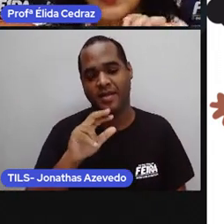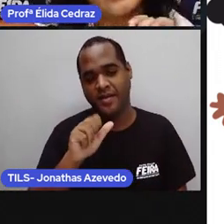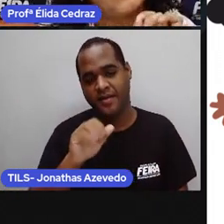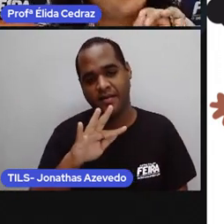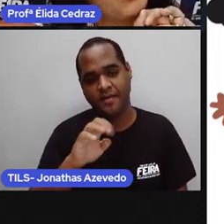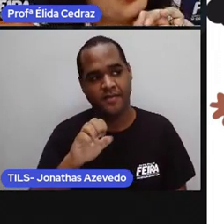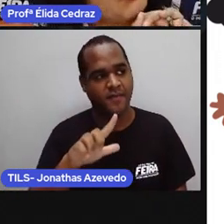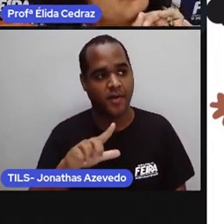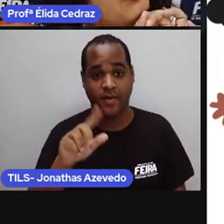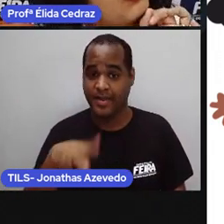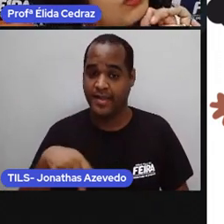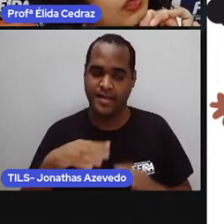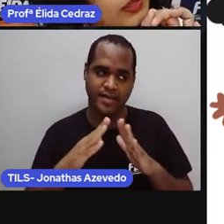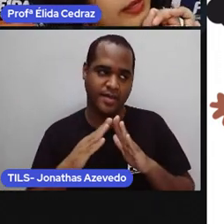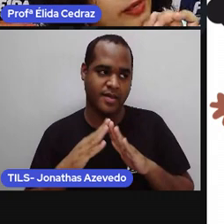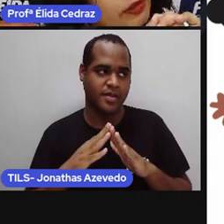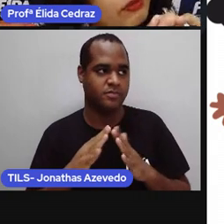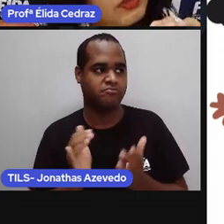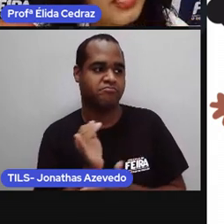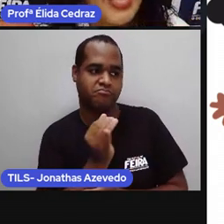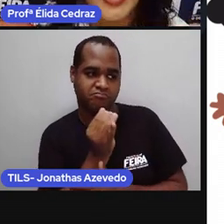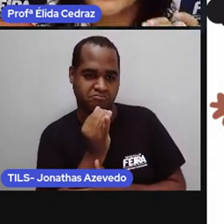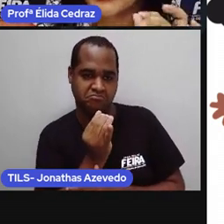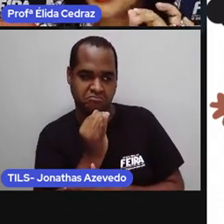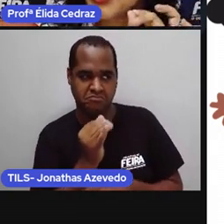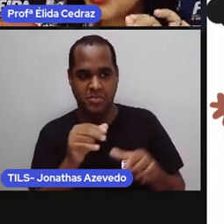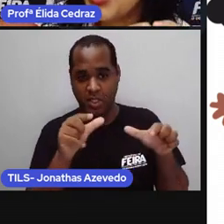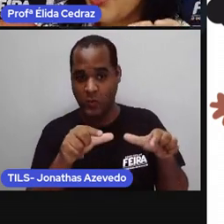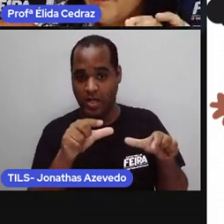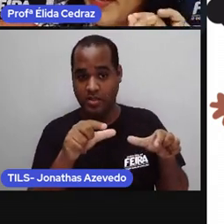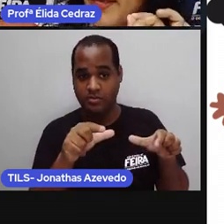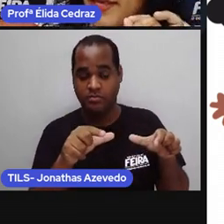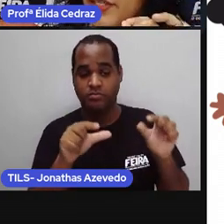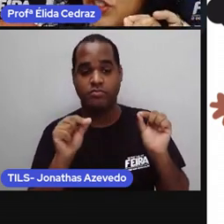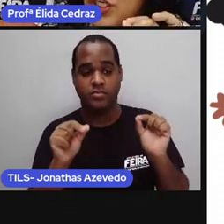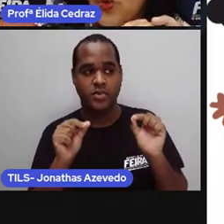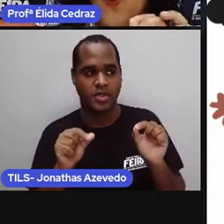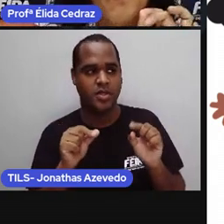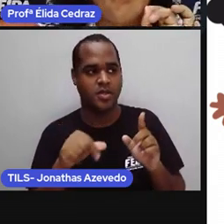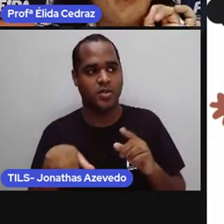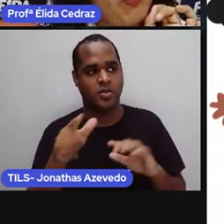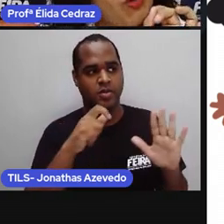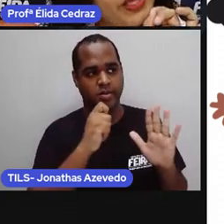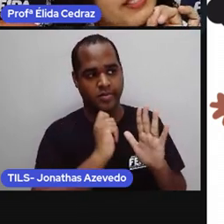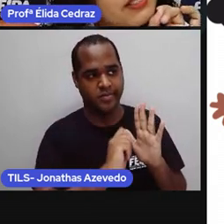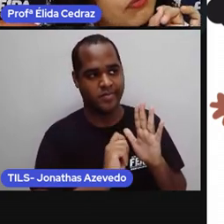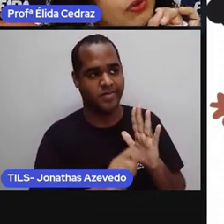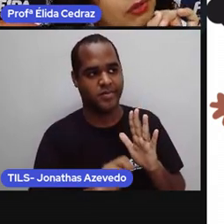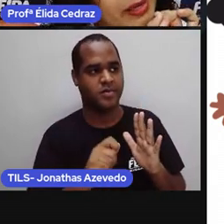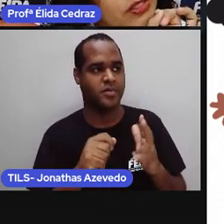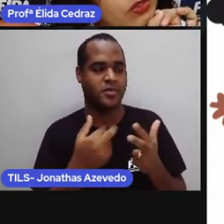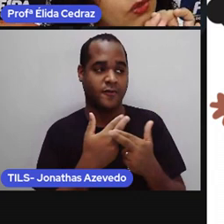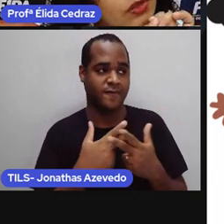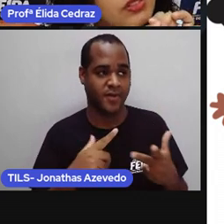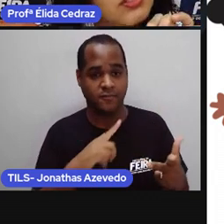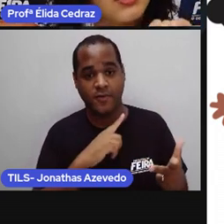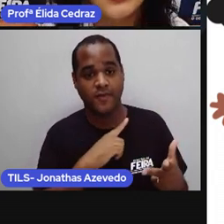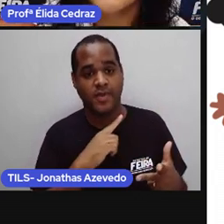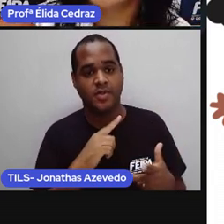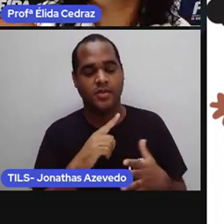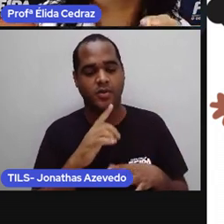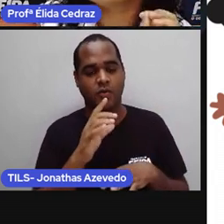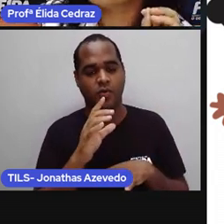só que quando for o local a gente só preenche com poucas informações